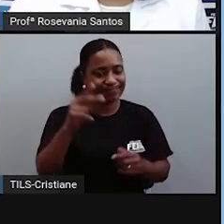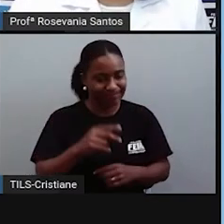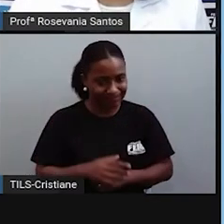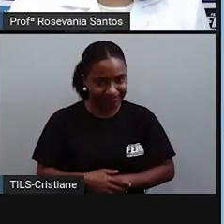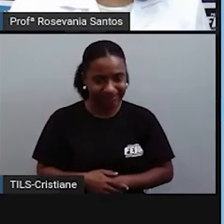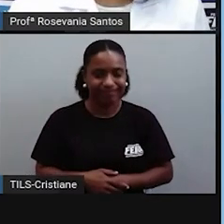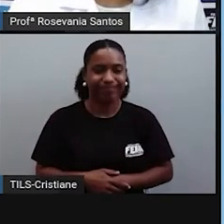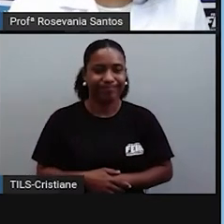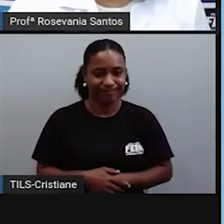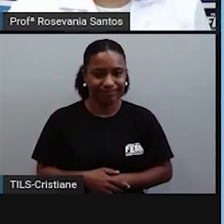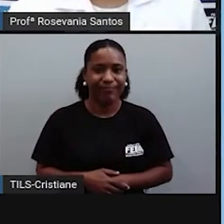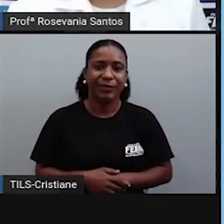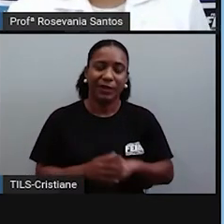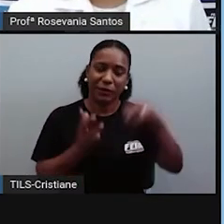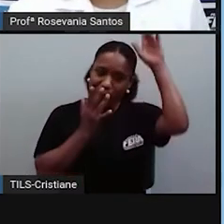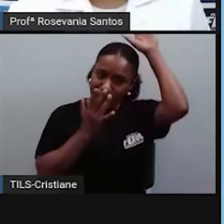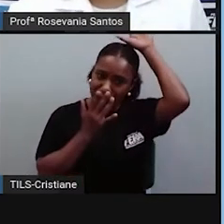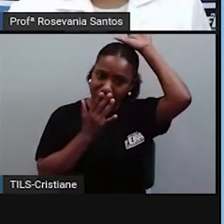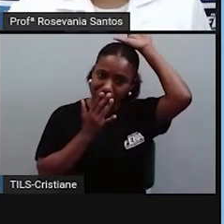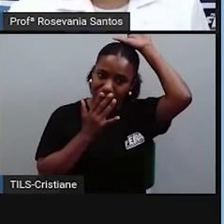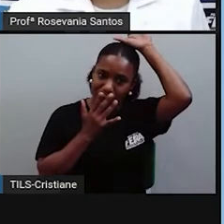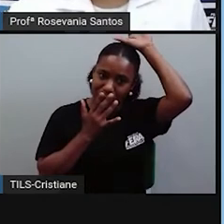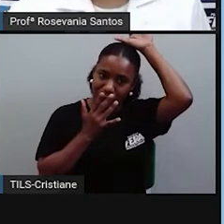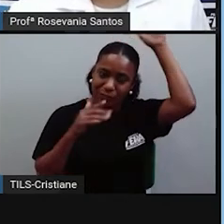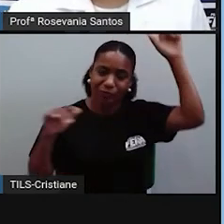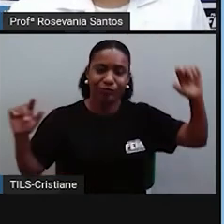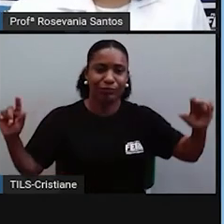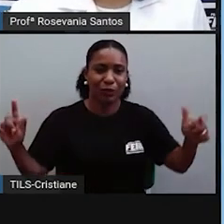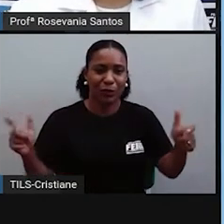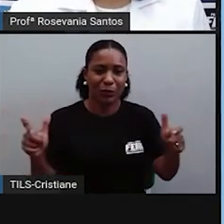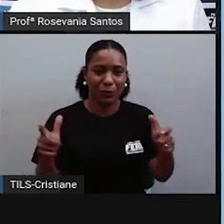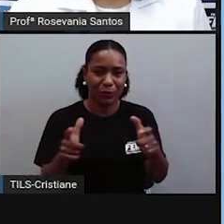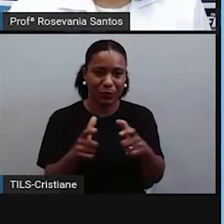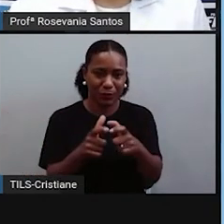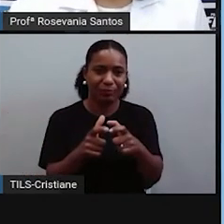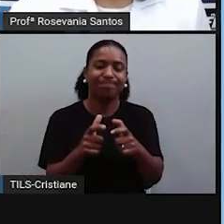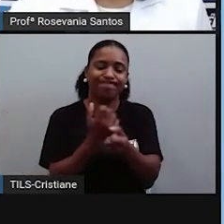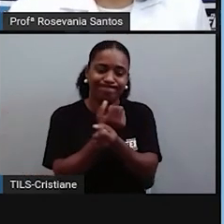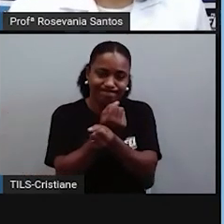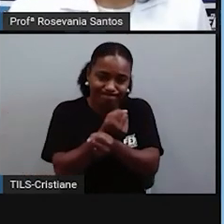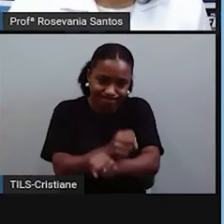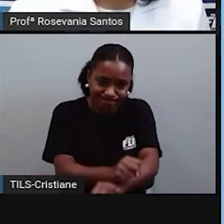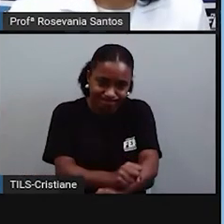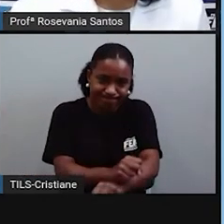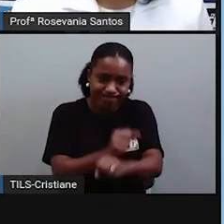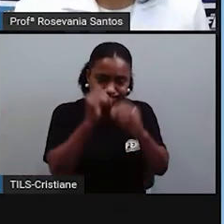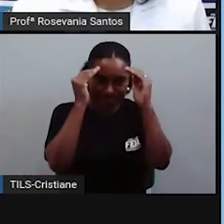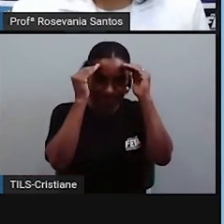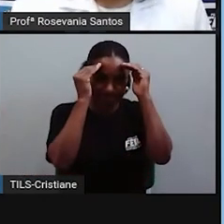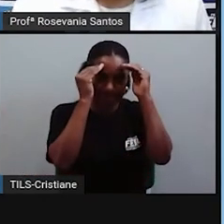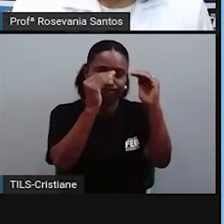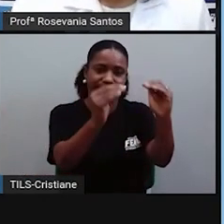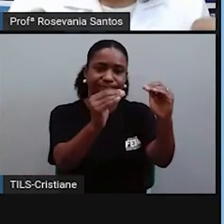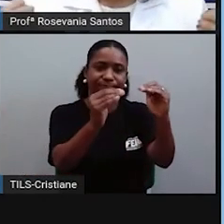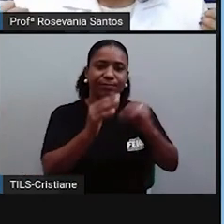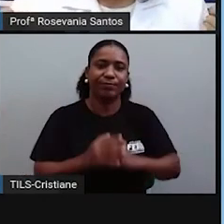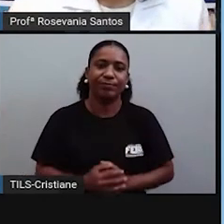desunados. alguns capturados para o trabalho. Então, também, se eu mora a dizer assim.